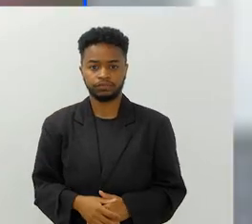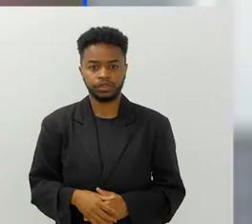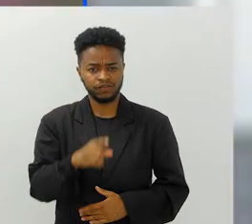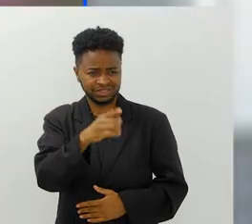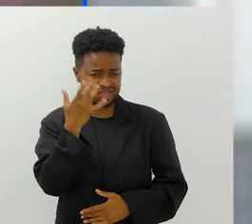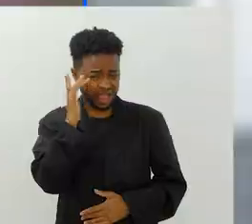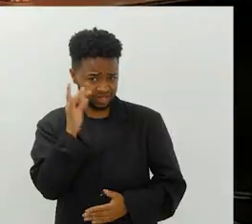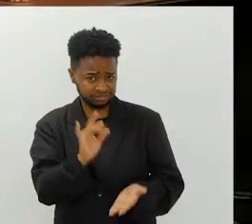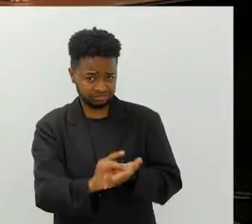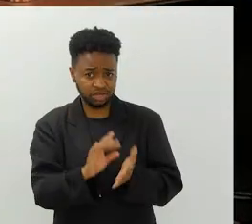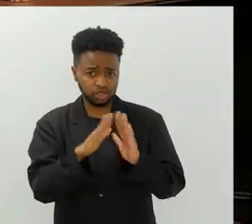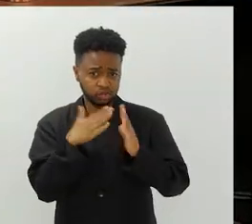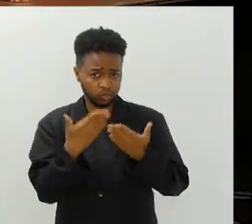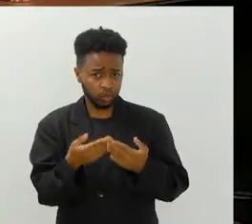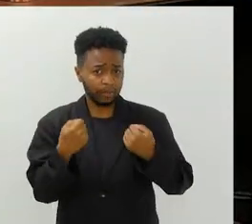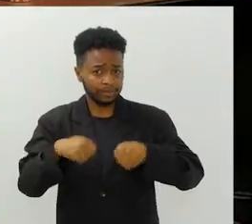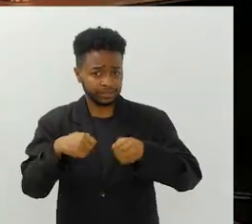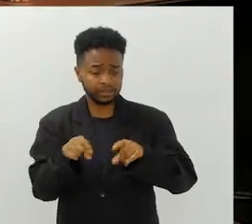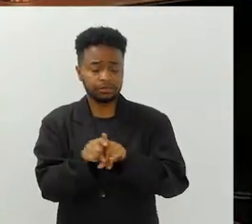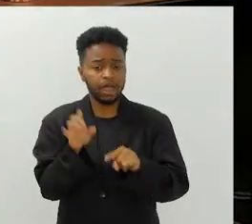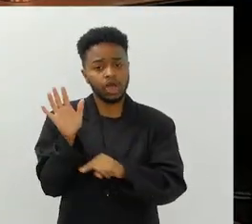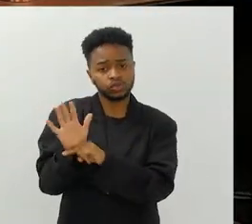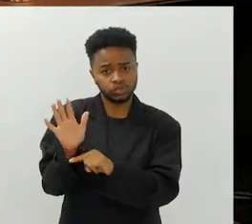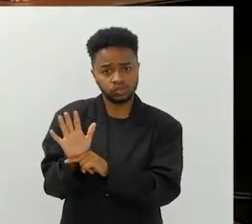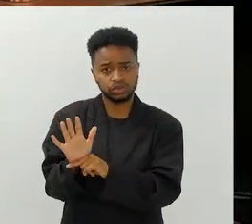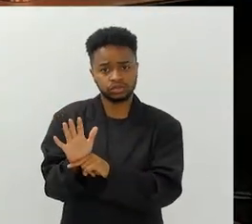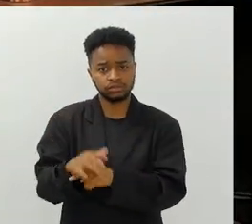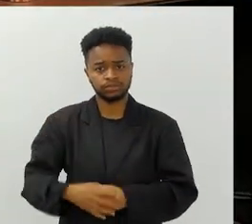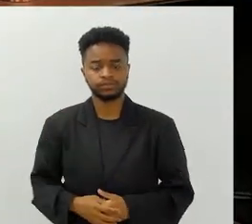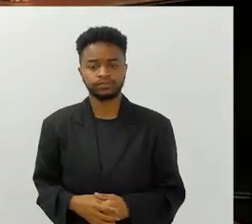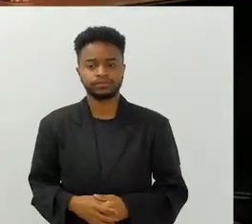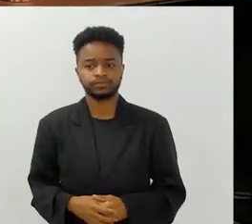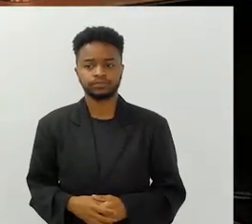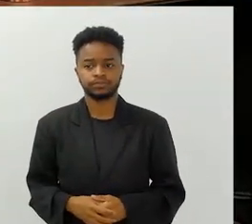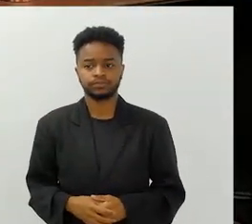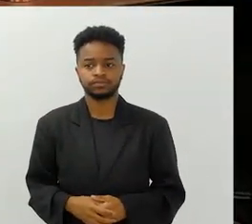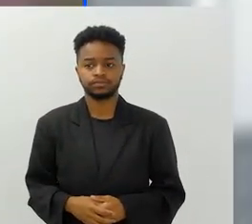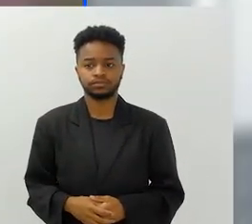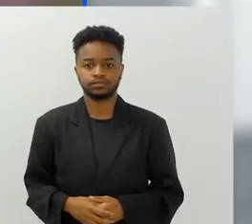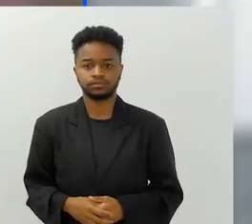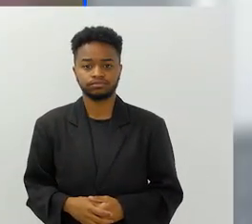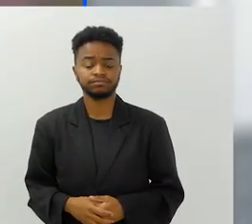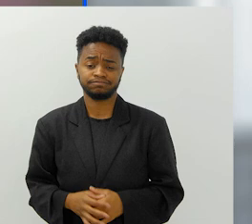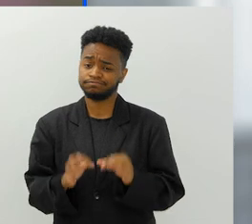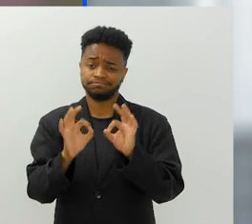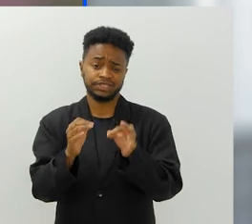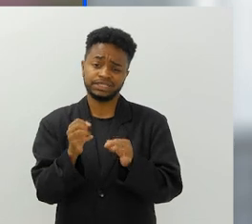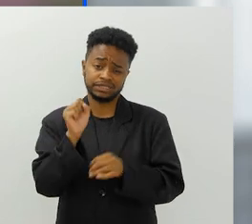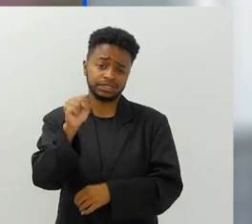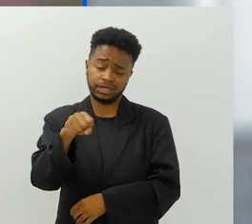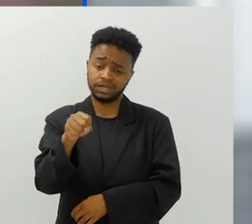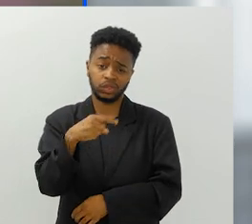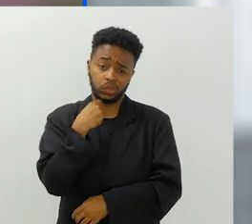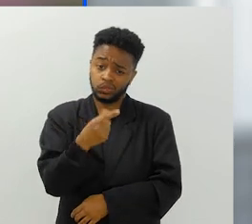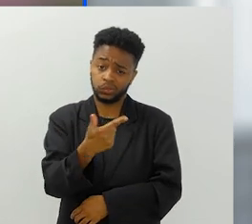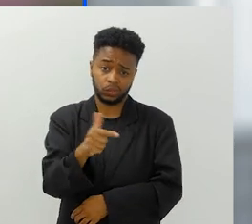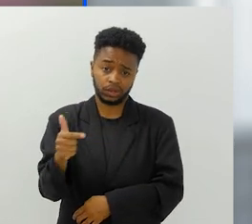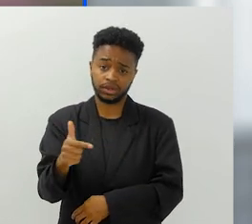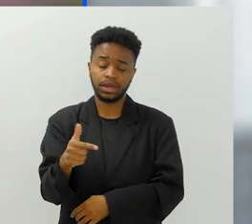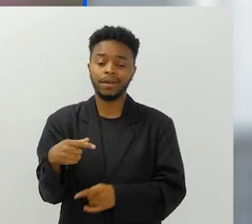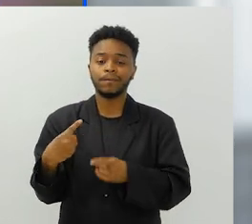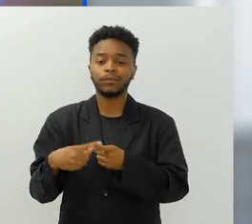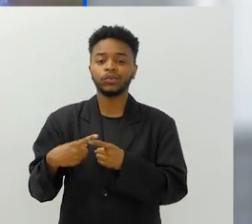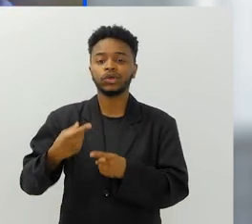O senhor acha que, de fato, a escola precisa e ajuda muito nesse sentido? Não, não há dúvida, né? Não há